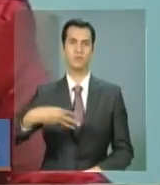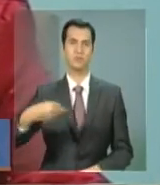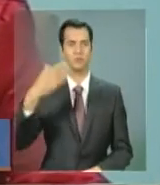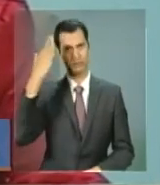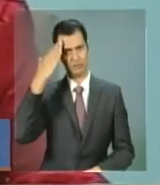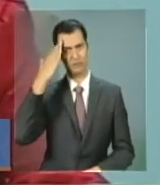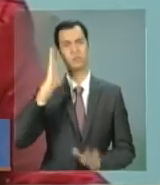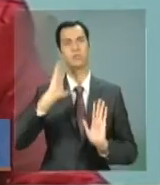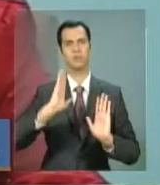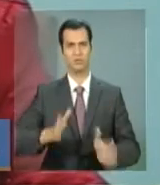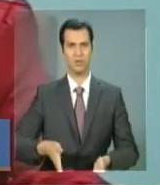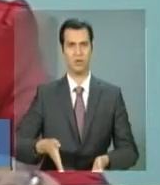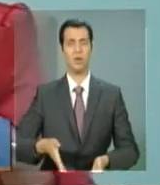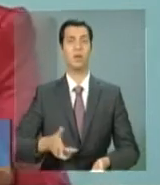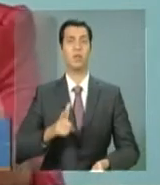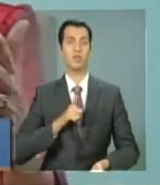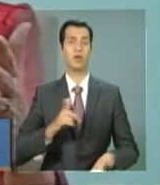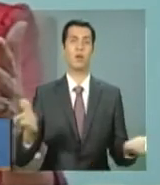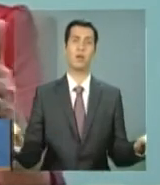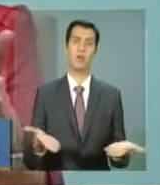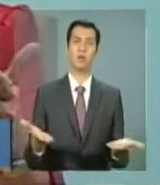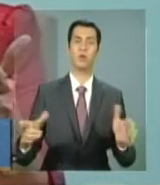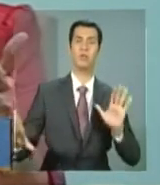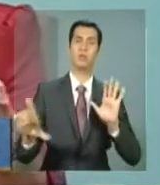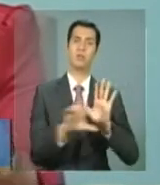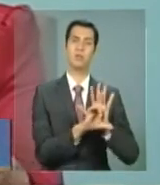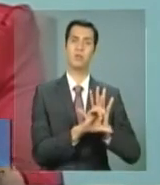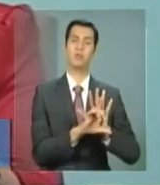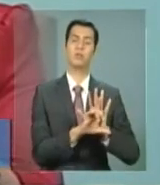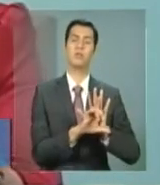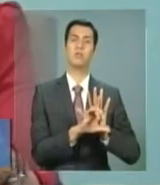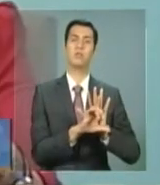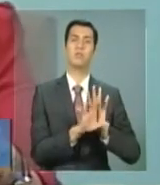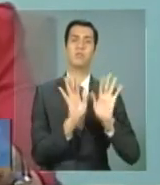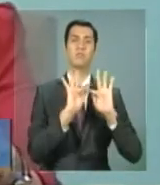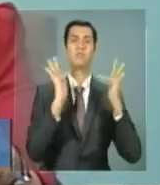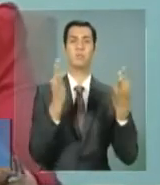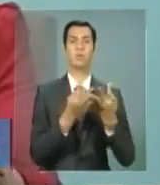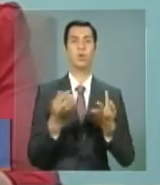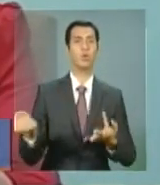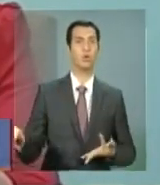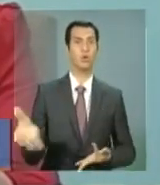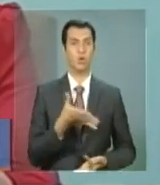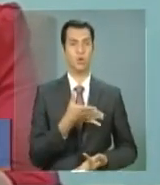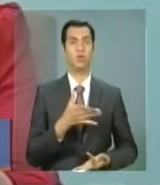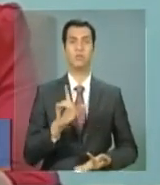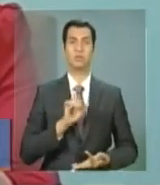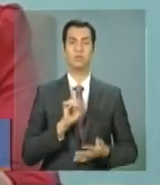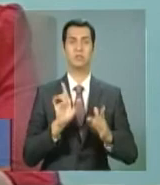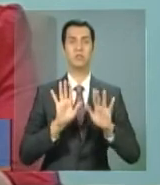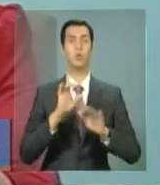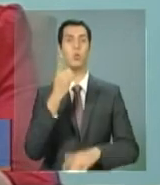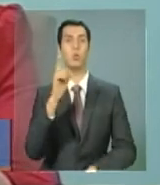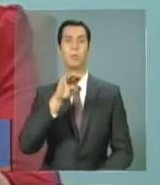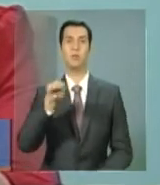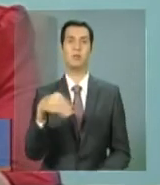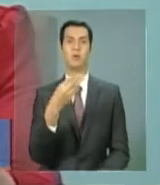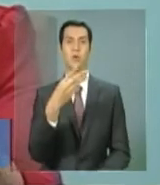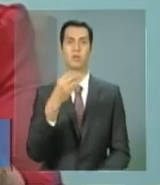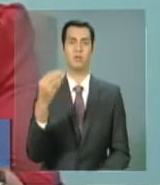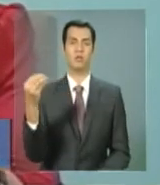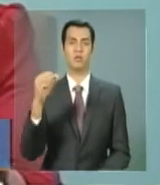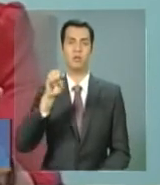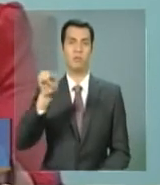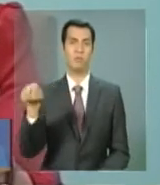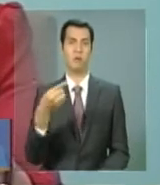legislação que amplia de três para cinco, entrarão mais 1 milhão e 300 mil crianças